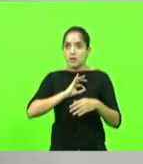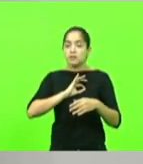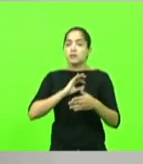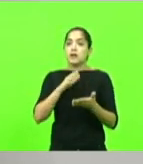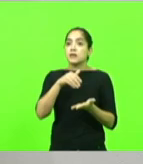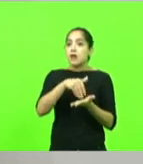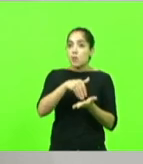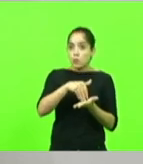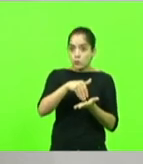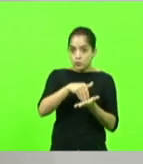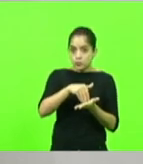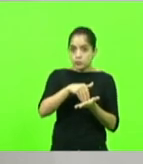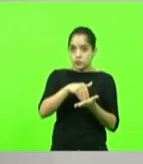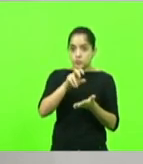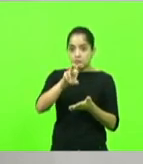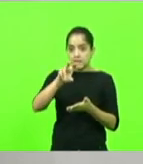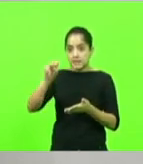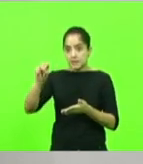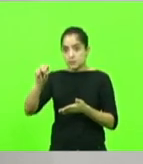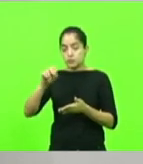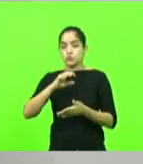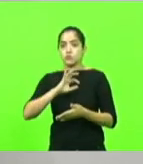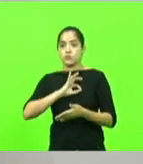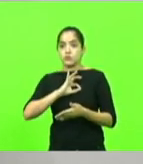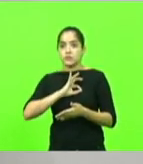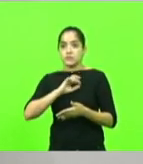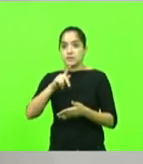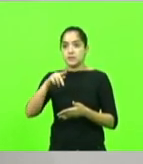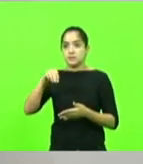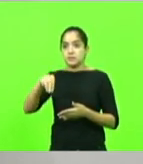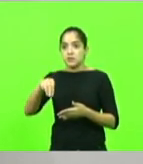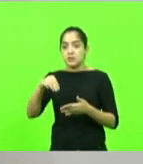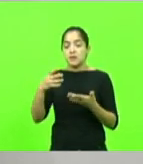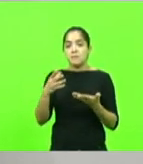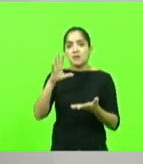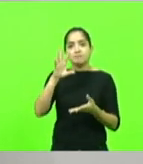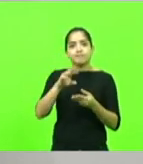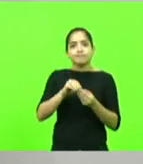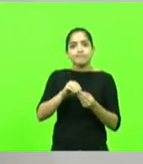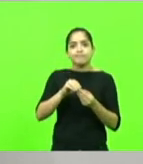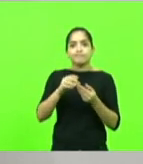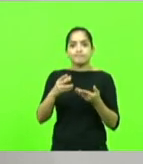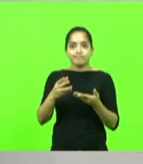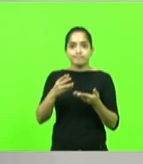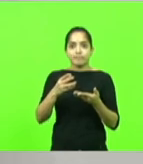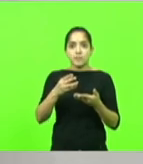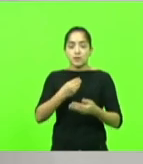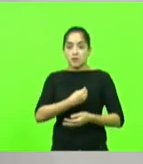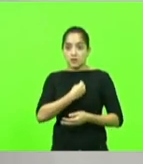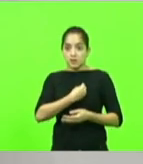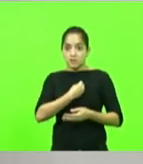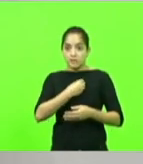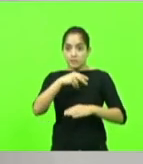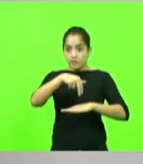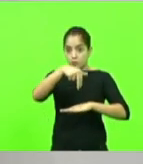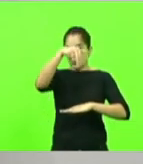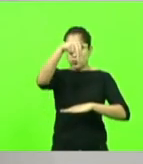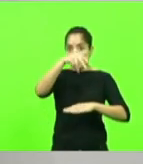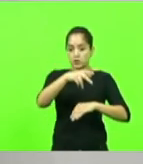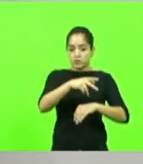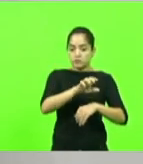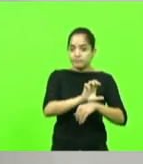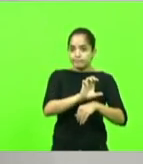policiais militares. E eu chego na conclusão que, para quem mora no norte do estado, se existe um